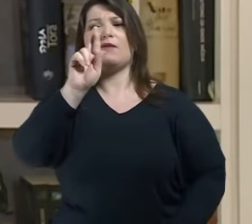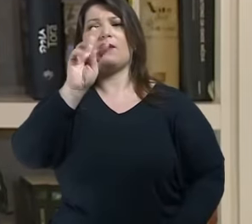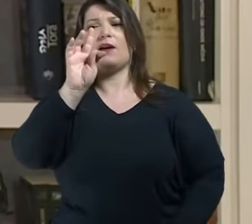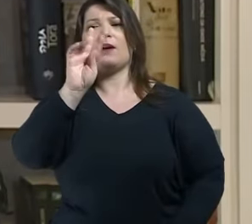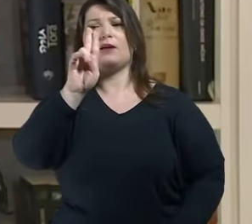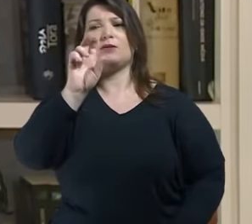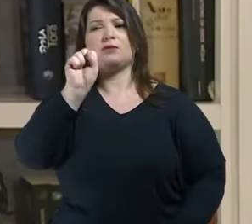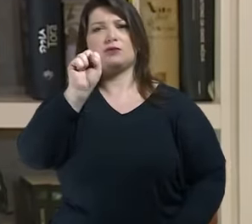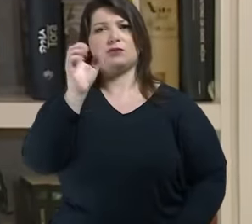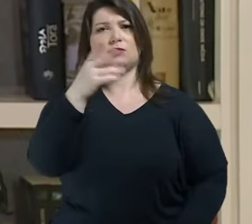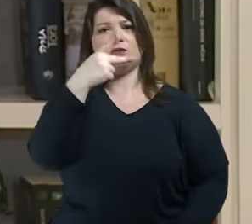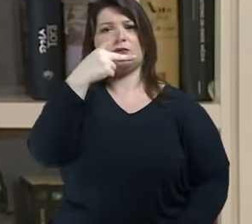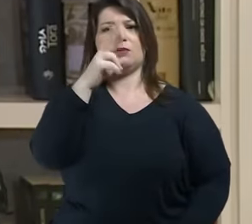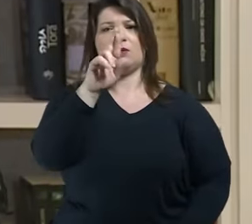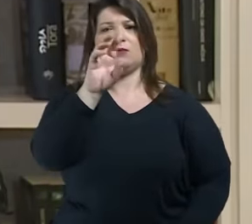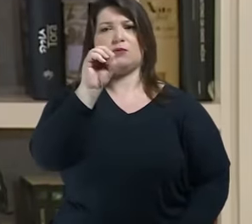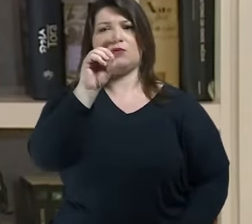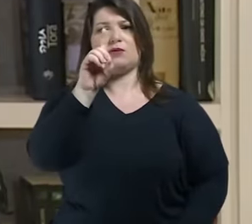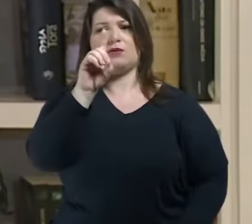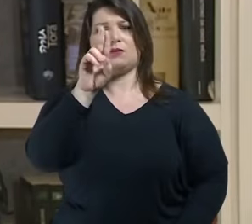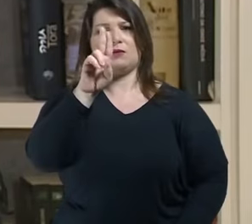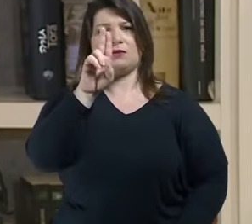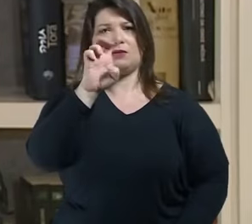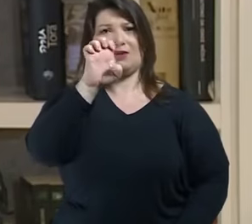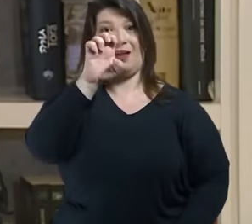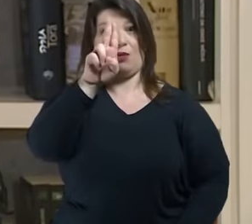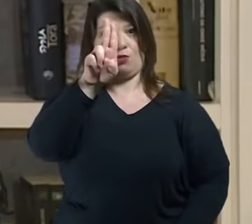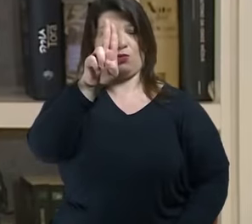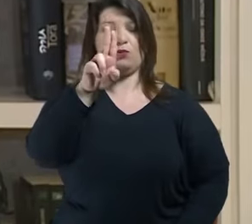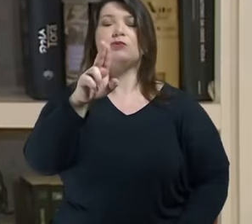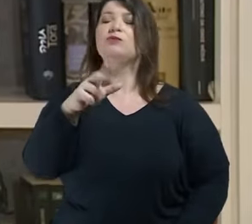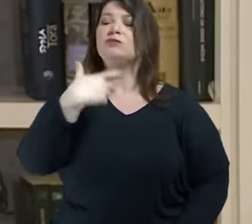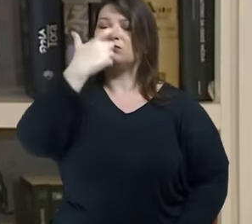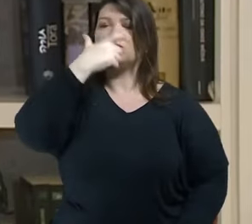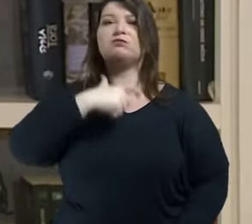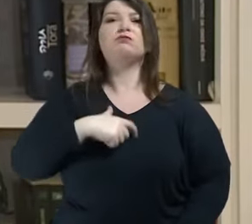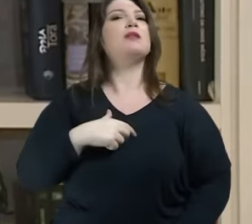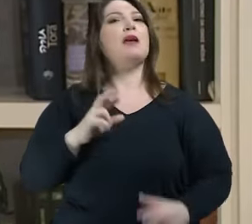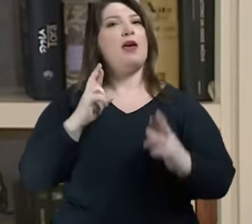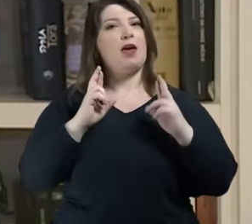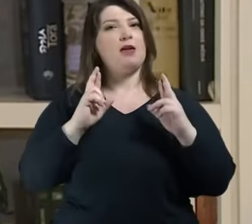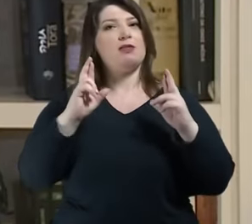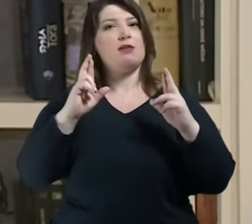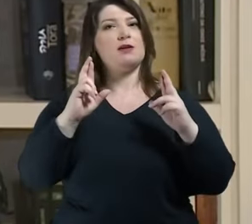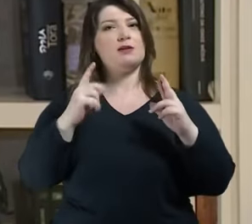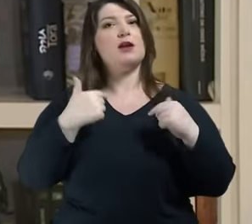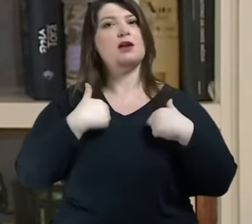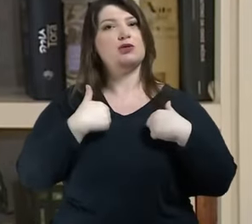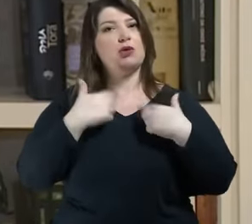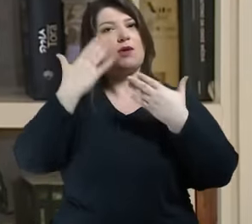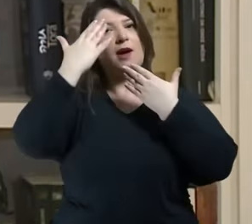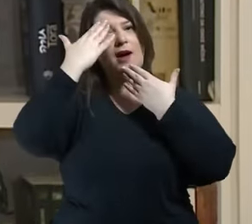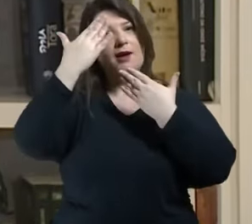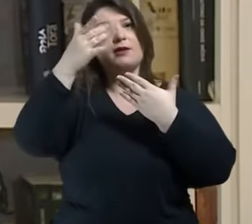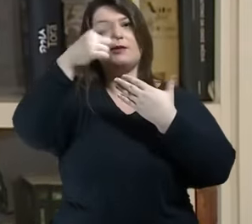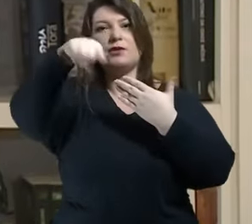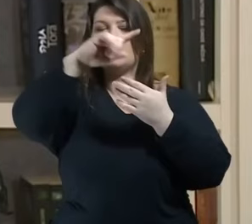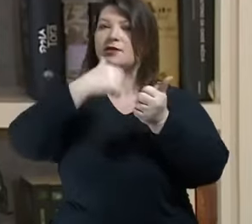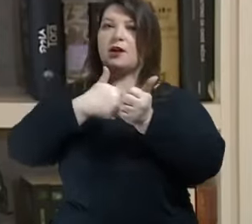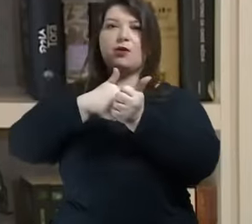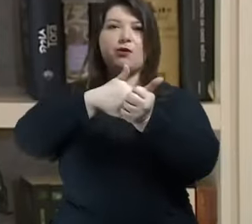como eu sou é nesse desejo que eu agradeço os que acompanharam esses muitos cafés